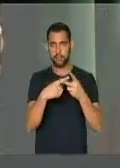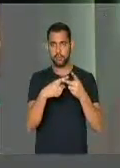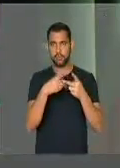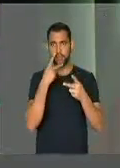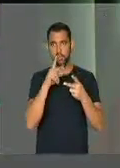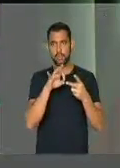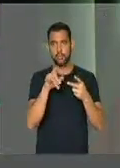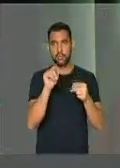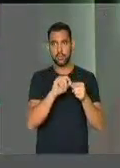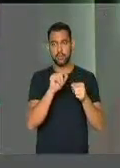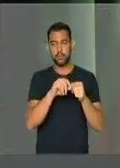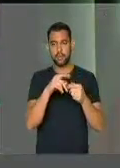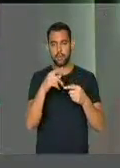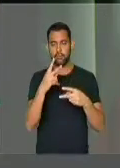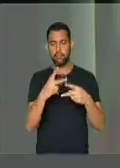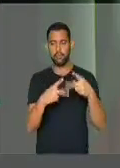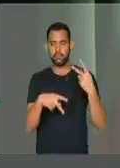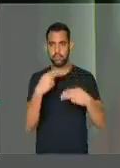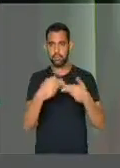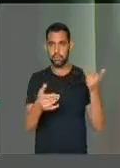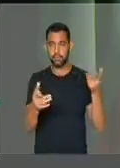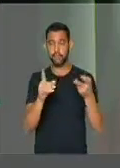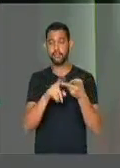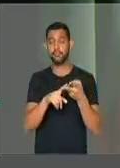criminalização da política.